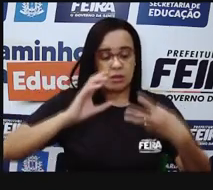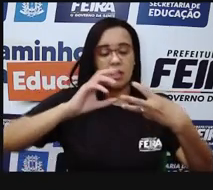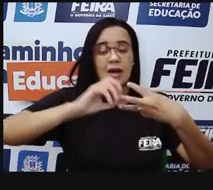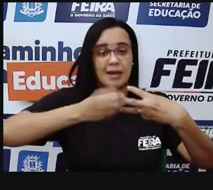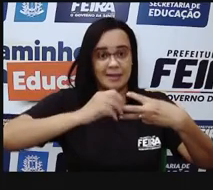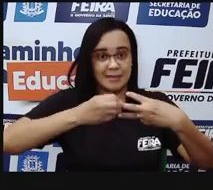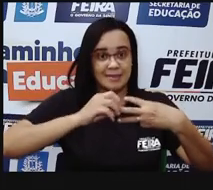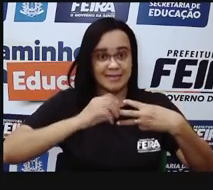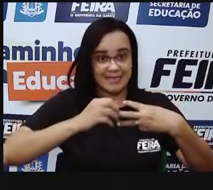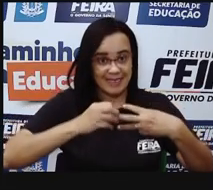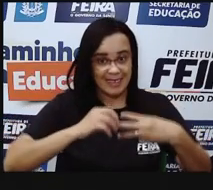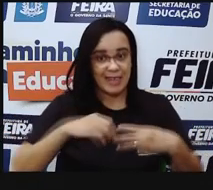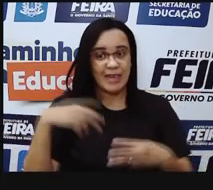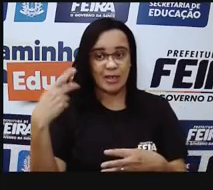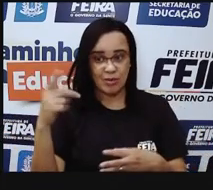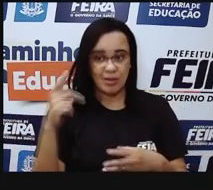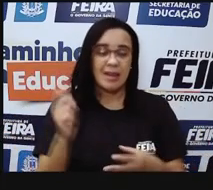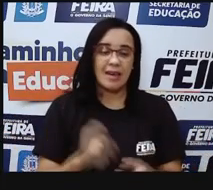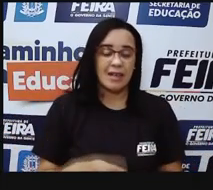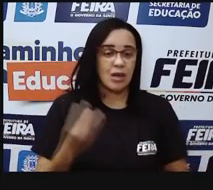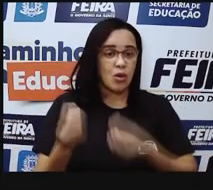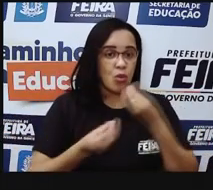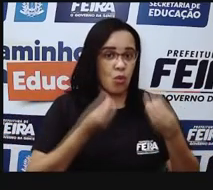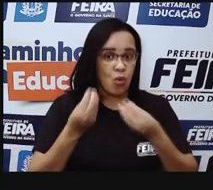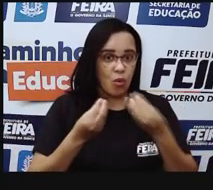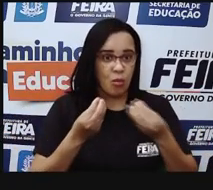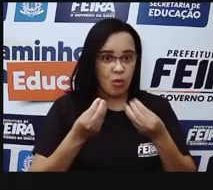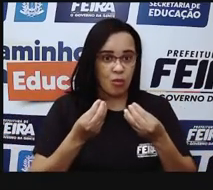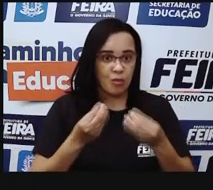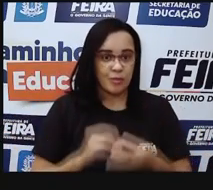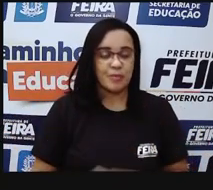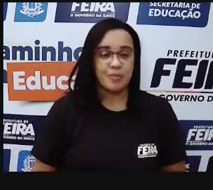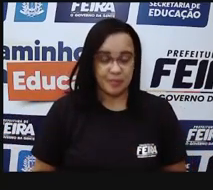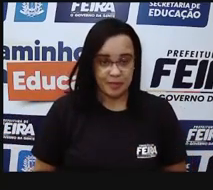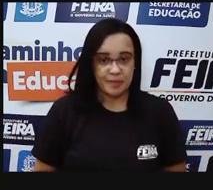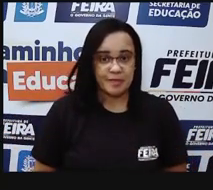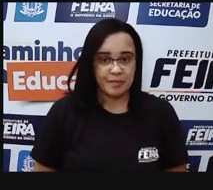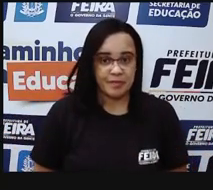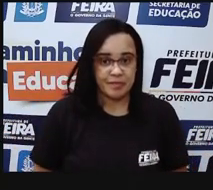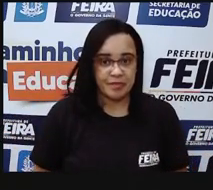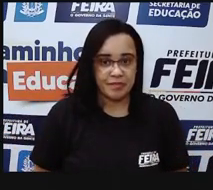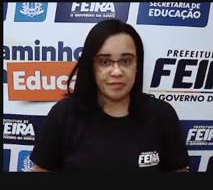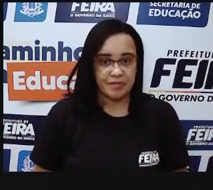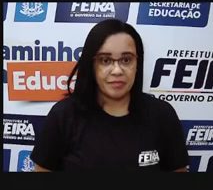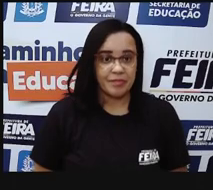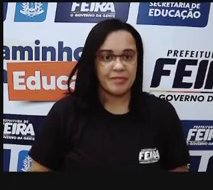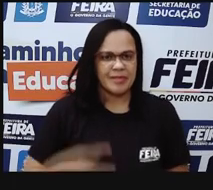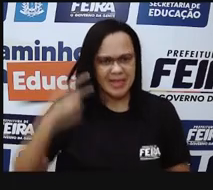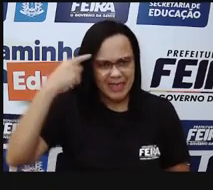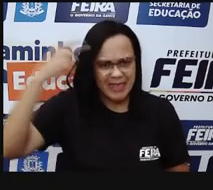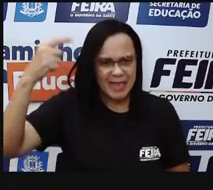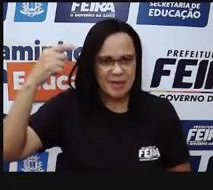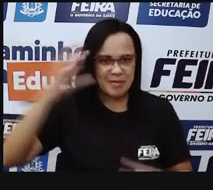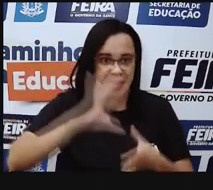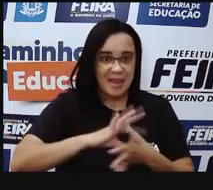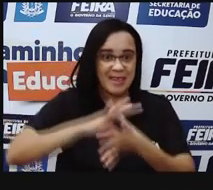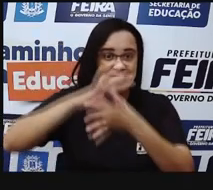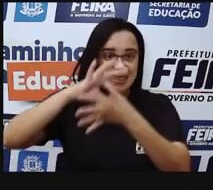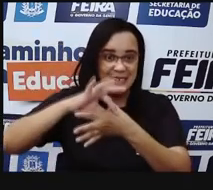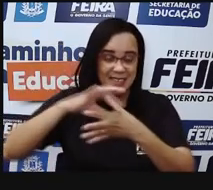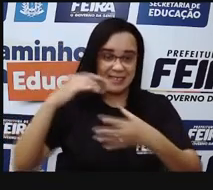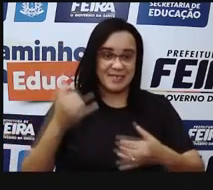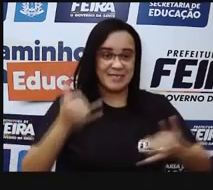sensoriais opativas, vão ser ativadas, né? E vão gerar uma informação do bulbo opativo.